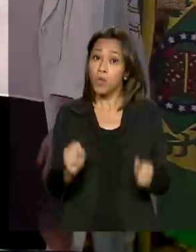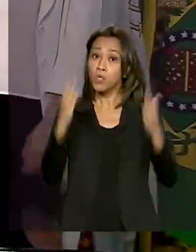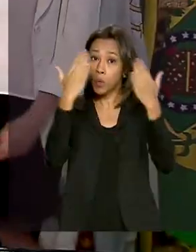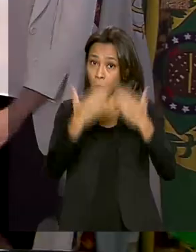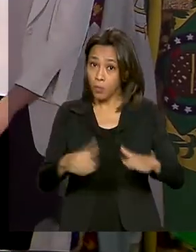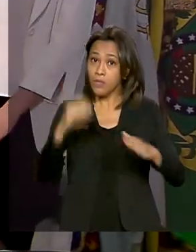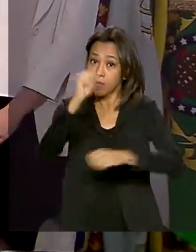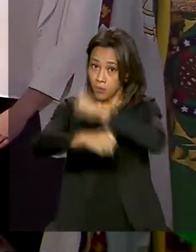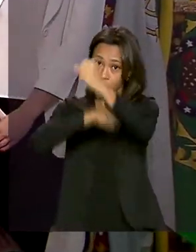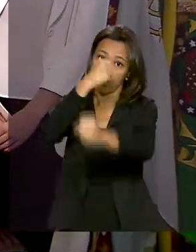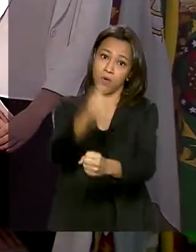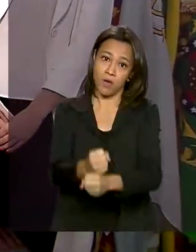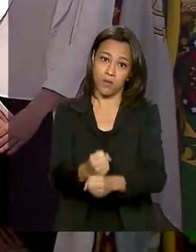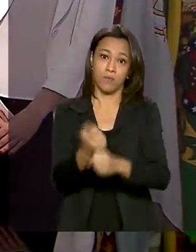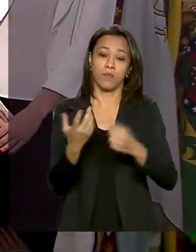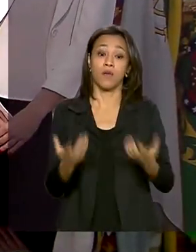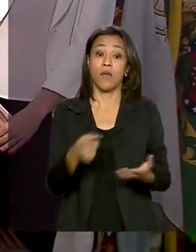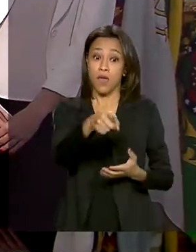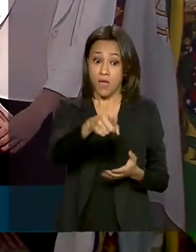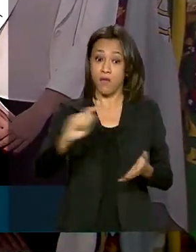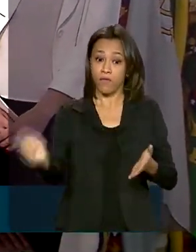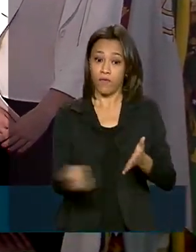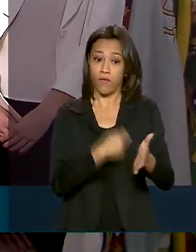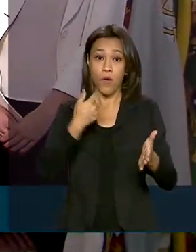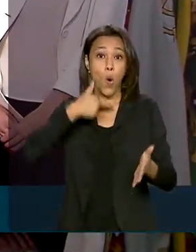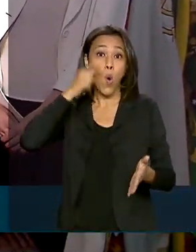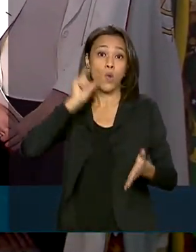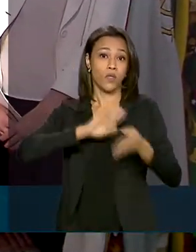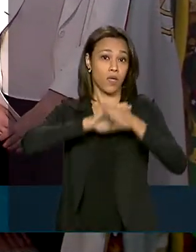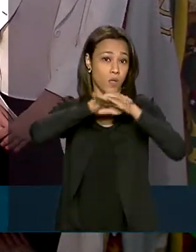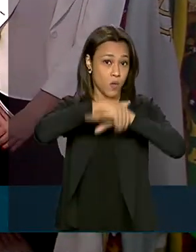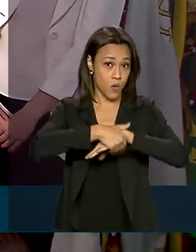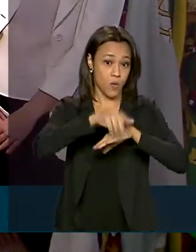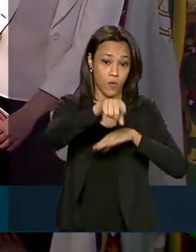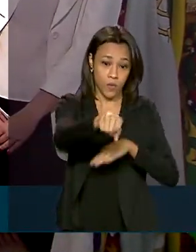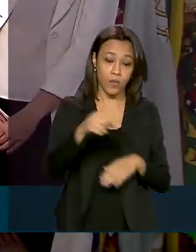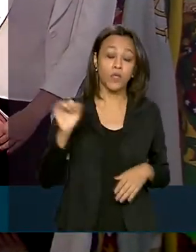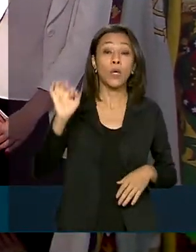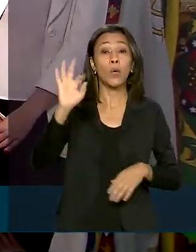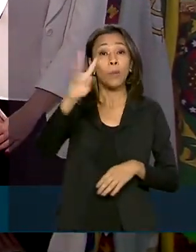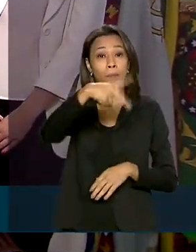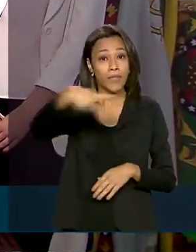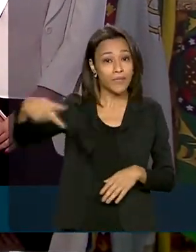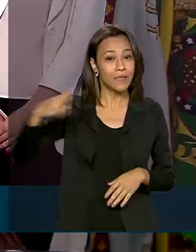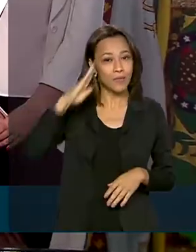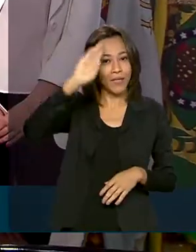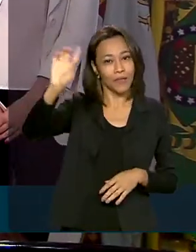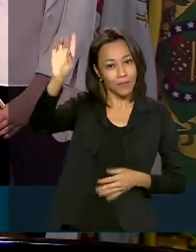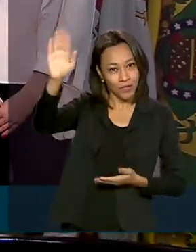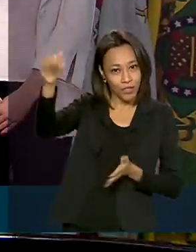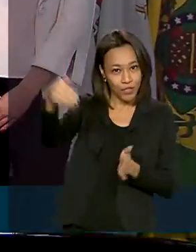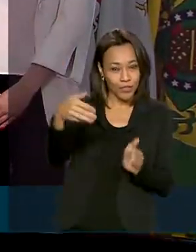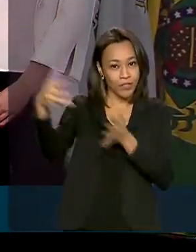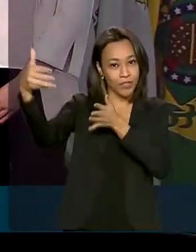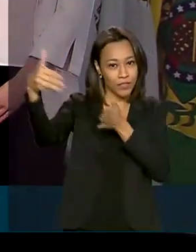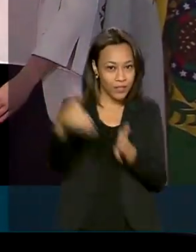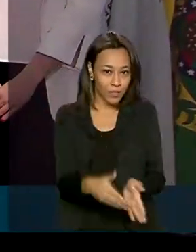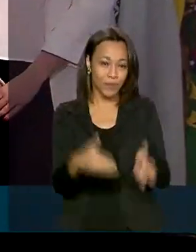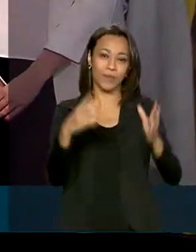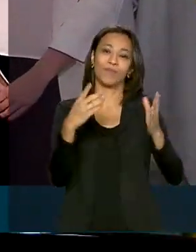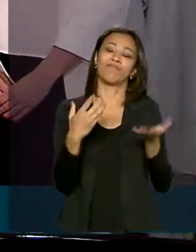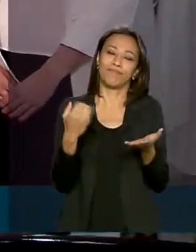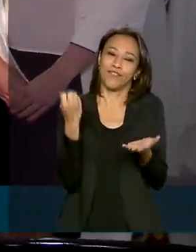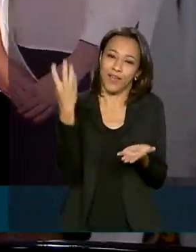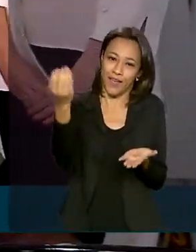Esse projeto foi sancionado ontem à noite, ainda na base aérea, quando o presidente chegou de viagem aqui em Brasília. O texto já